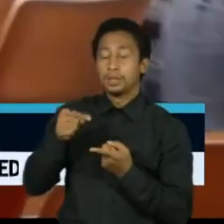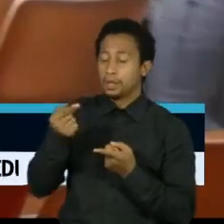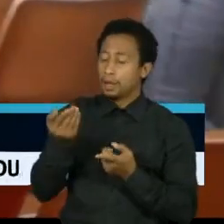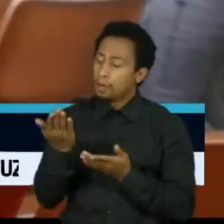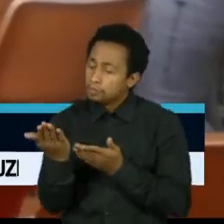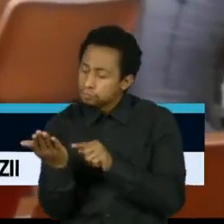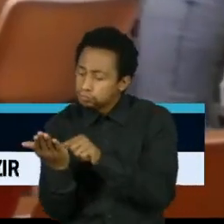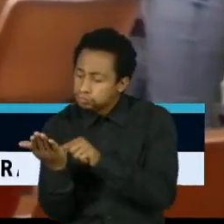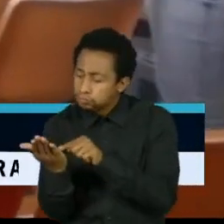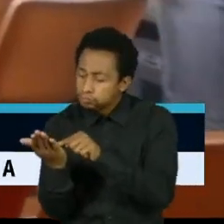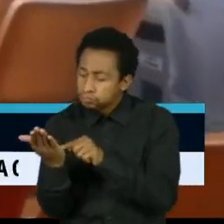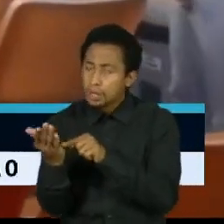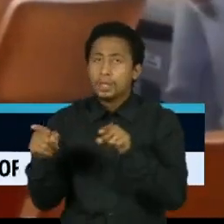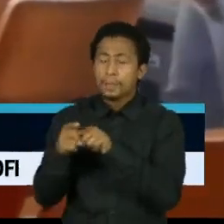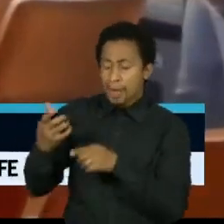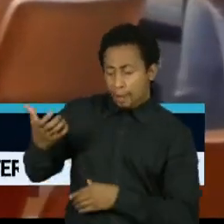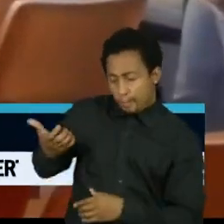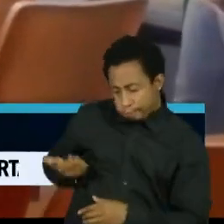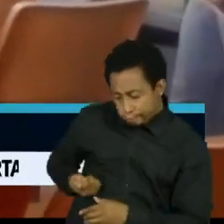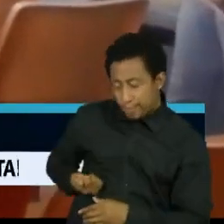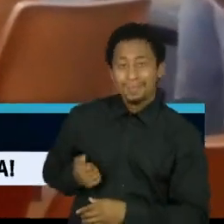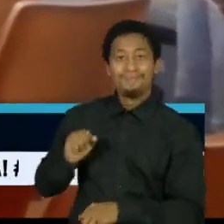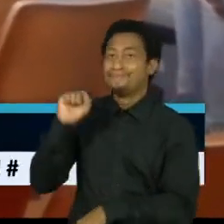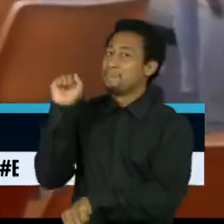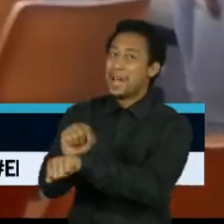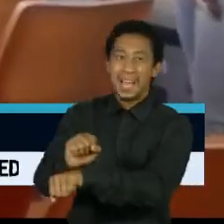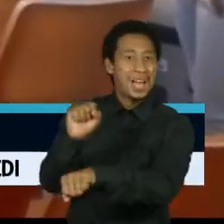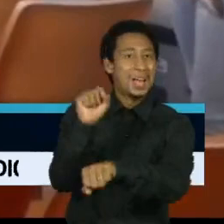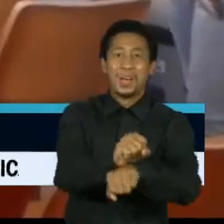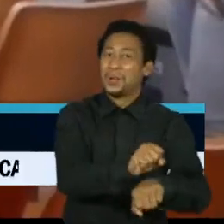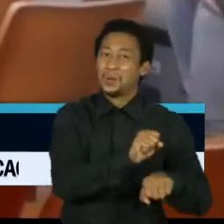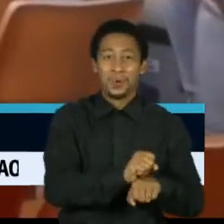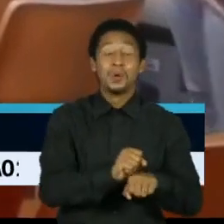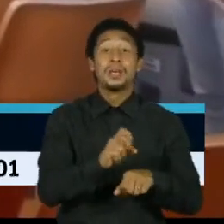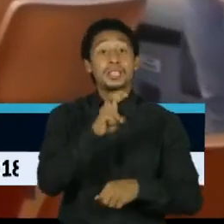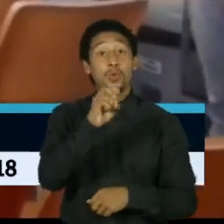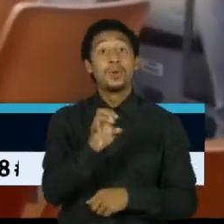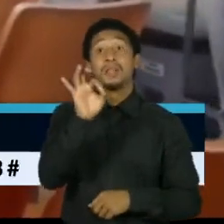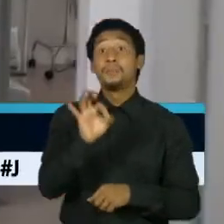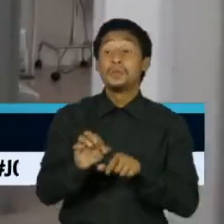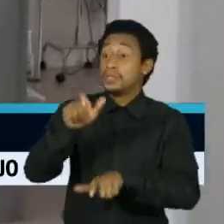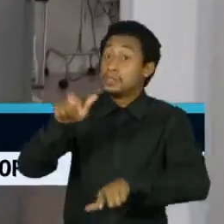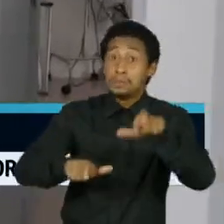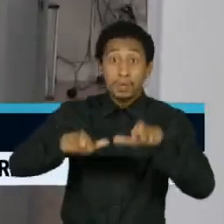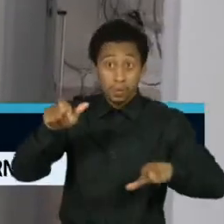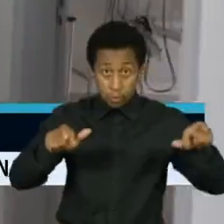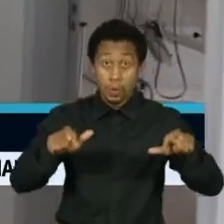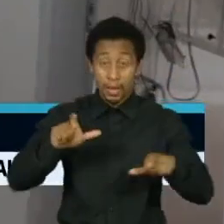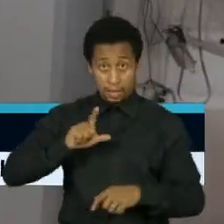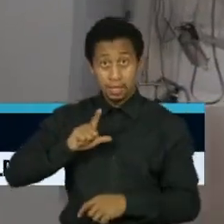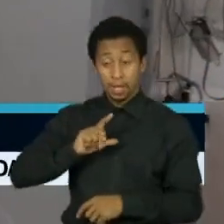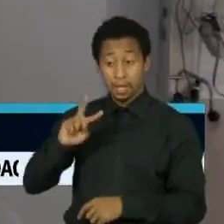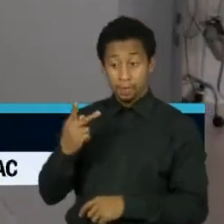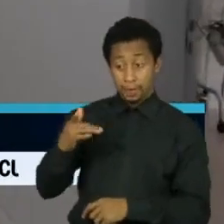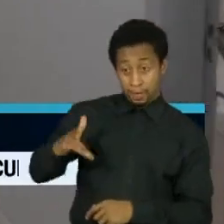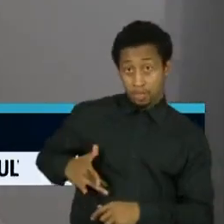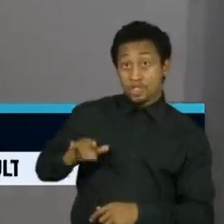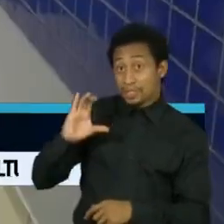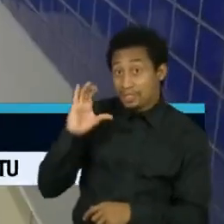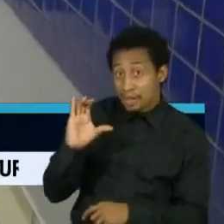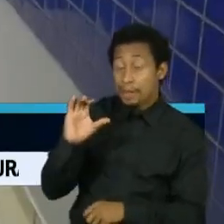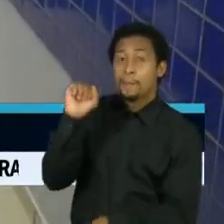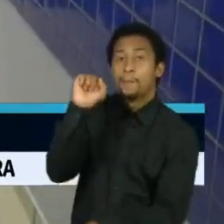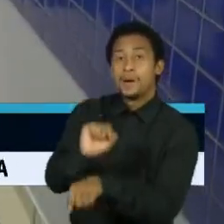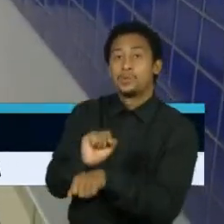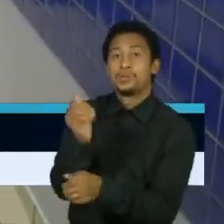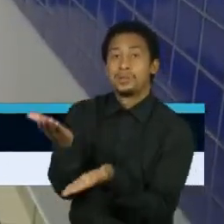detectaram uma redução pela metade dos acompanhamentos de pacientes com hepatite C na rede pública, doença que